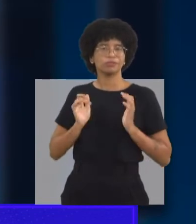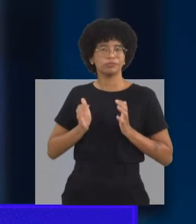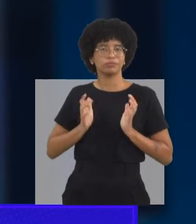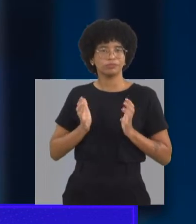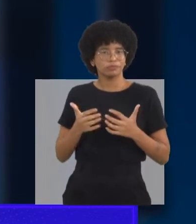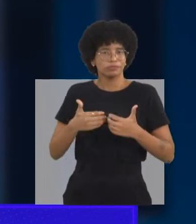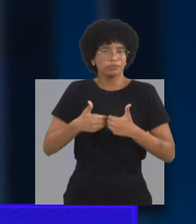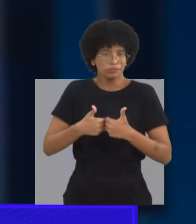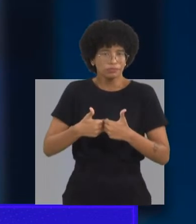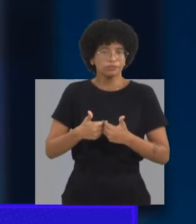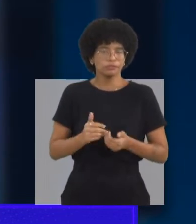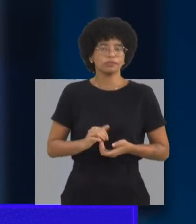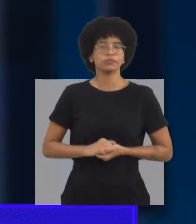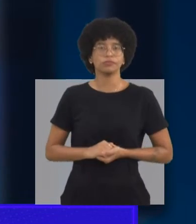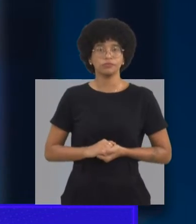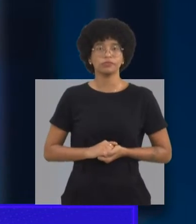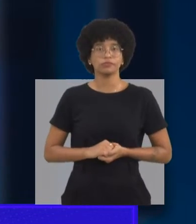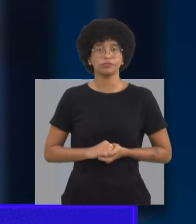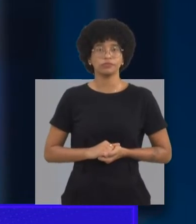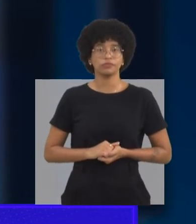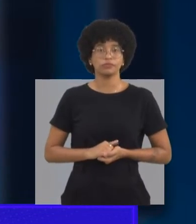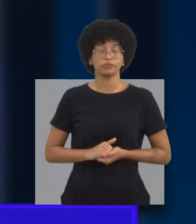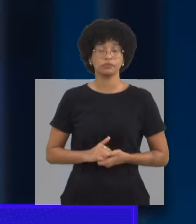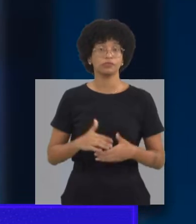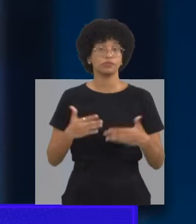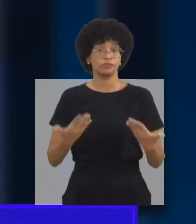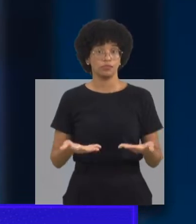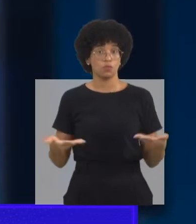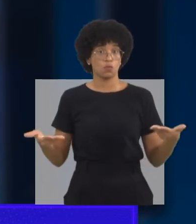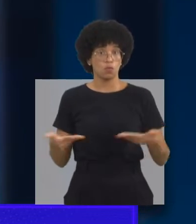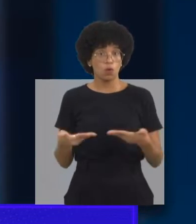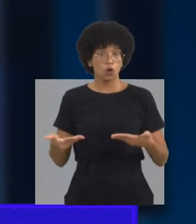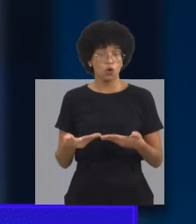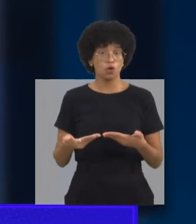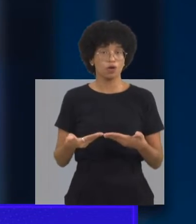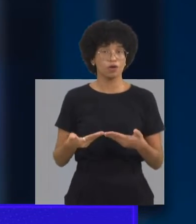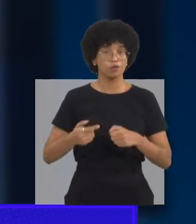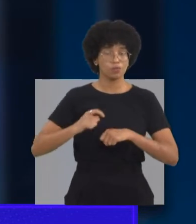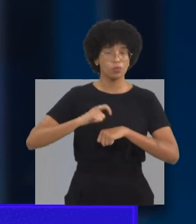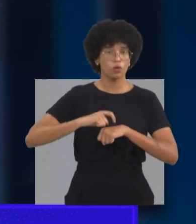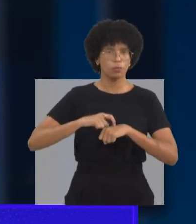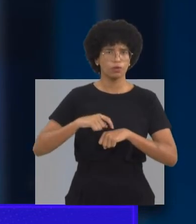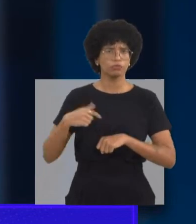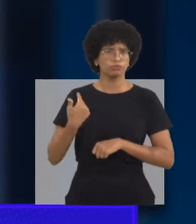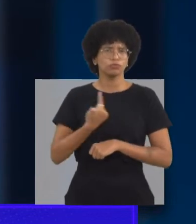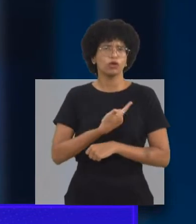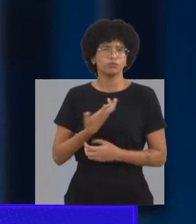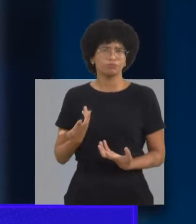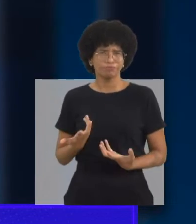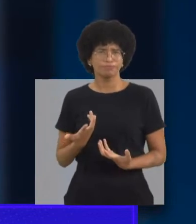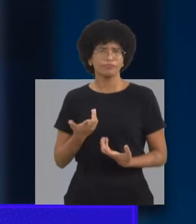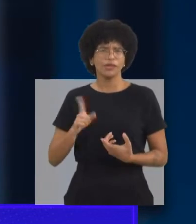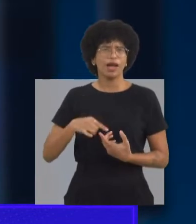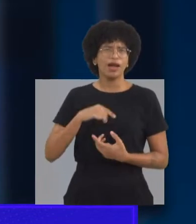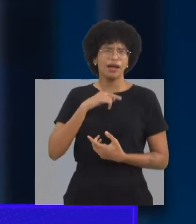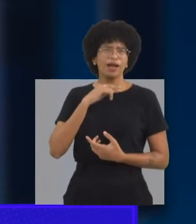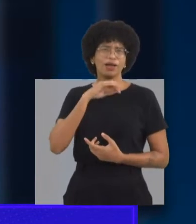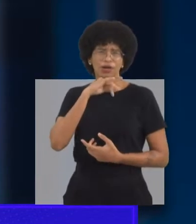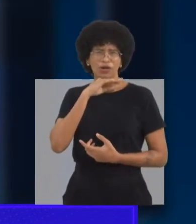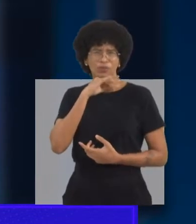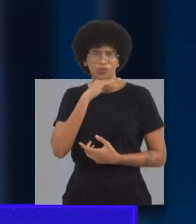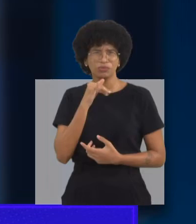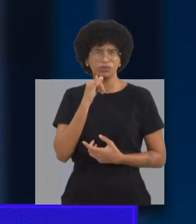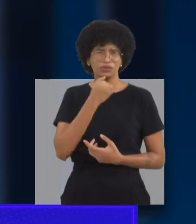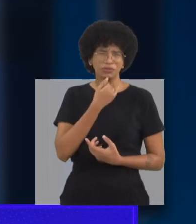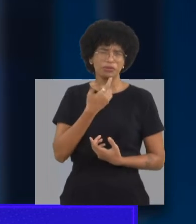estão sendo diagnosticadas ou estão sendo encaminhadas para o atendimento da terapia ocupacional